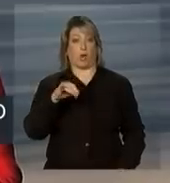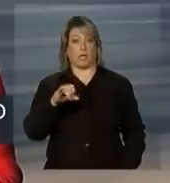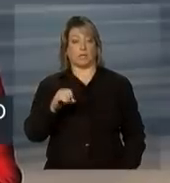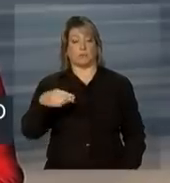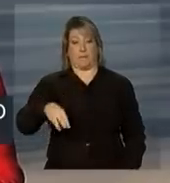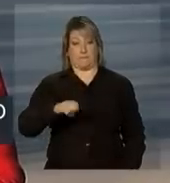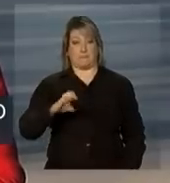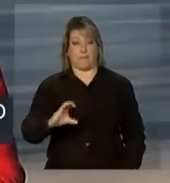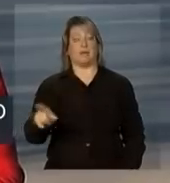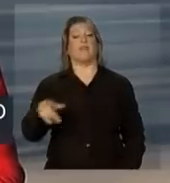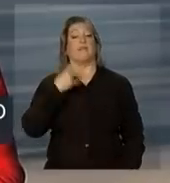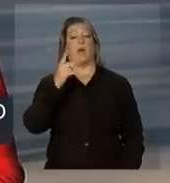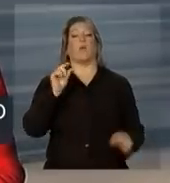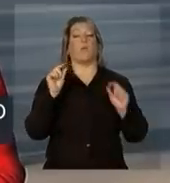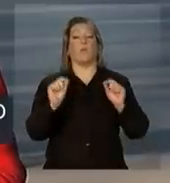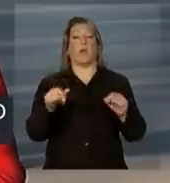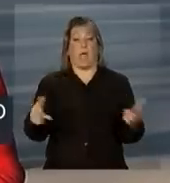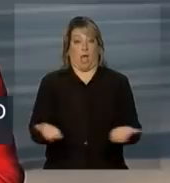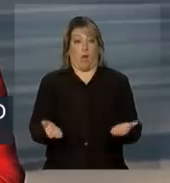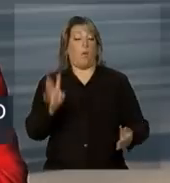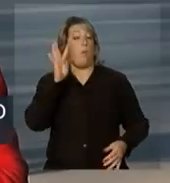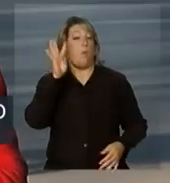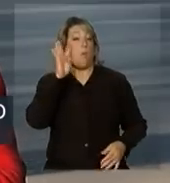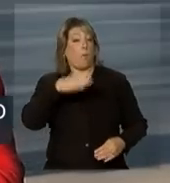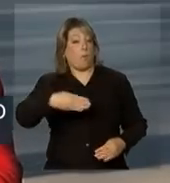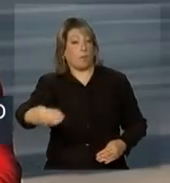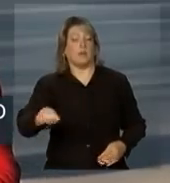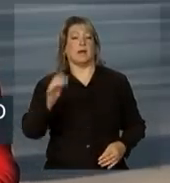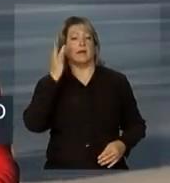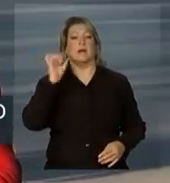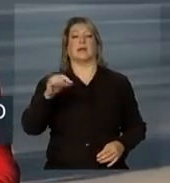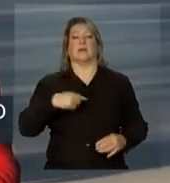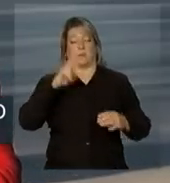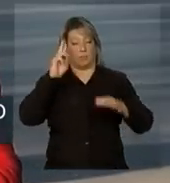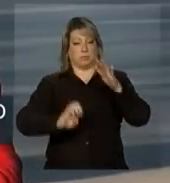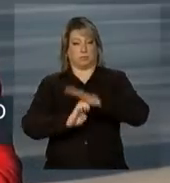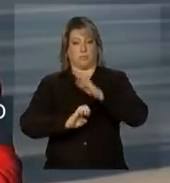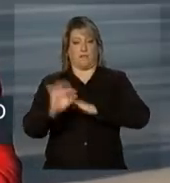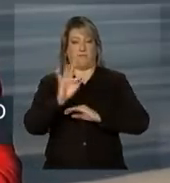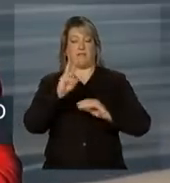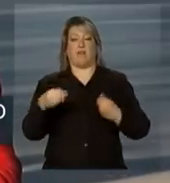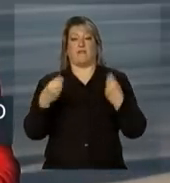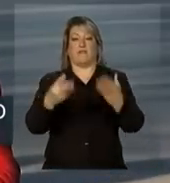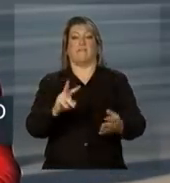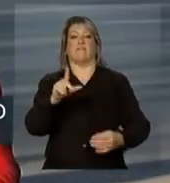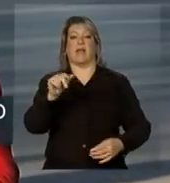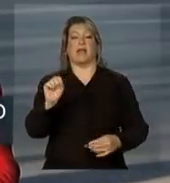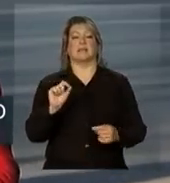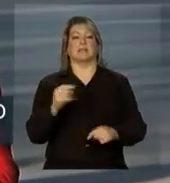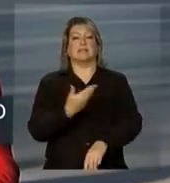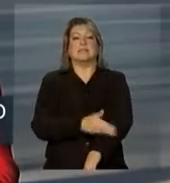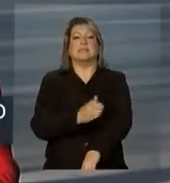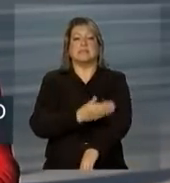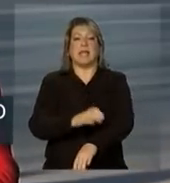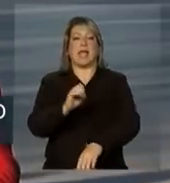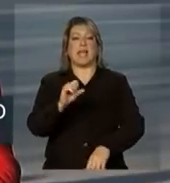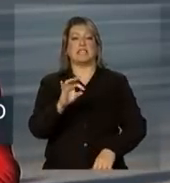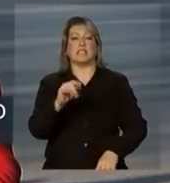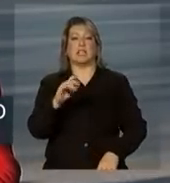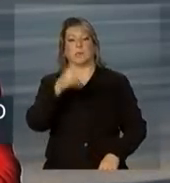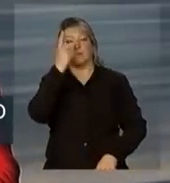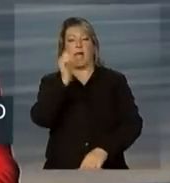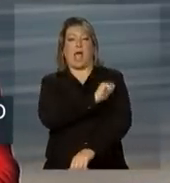Mercadante, adiantou que nesta quarta-feira, empresários franceses vão oferecer vagas de estágio a estudantes